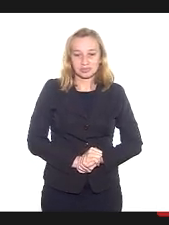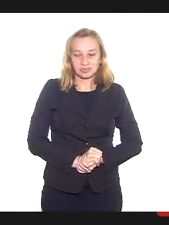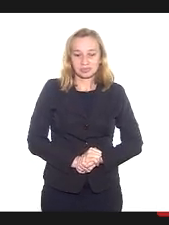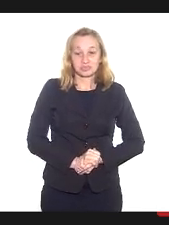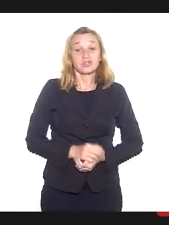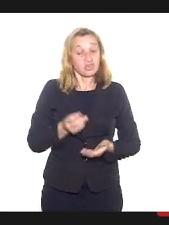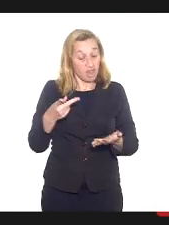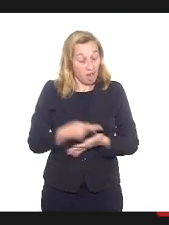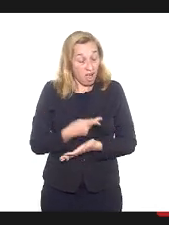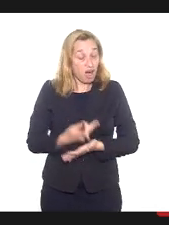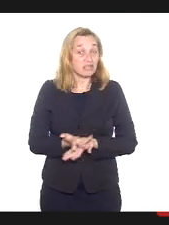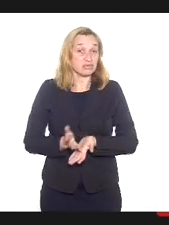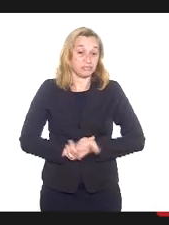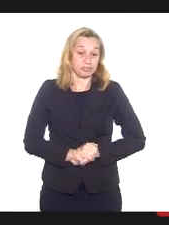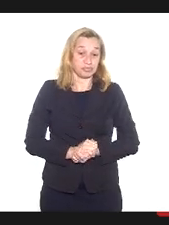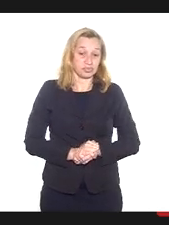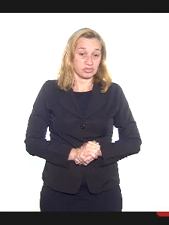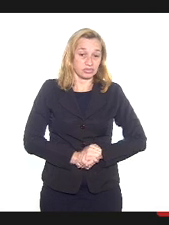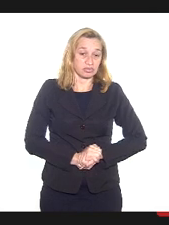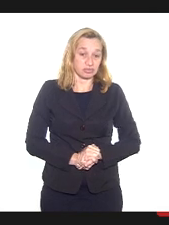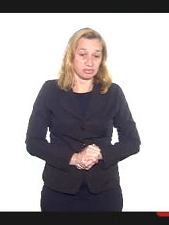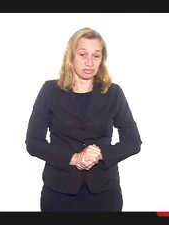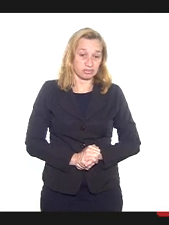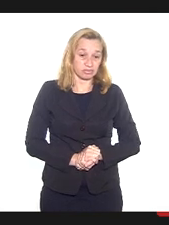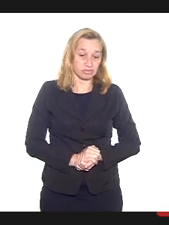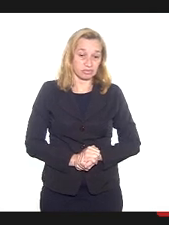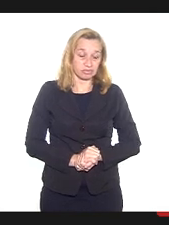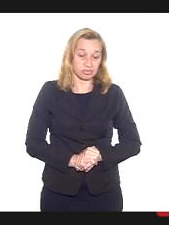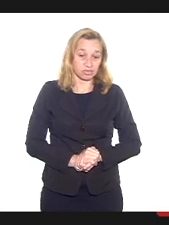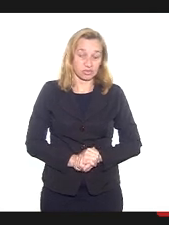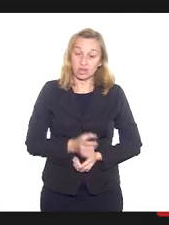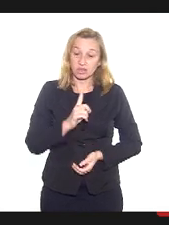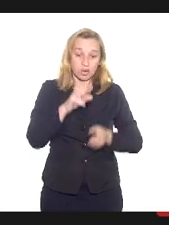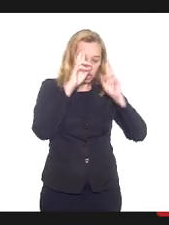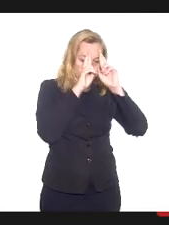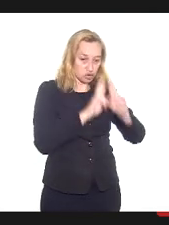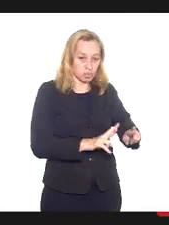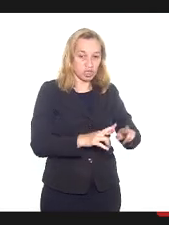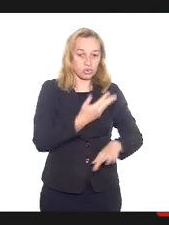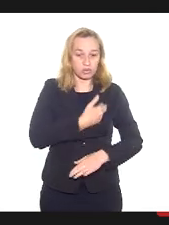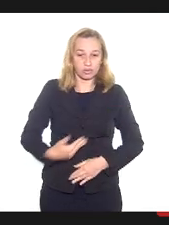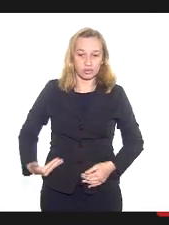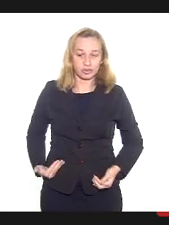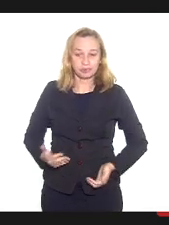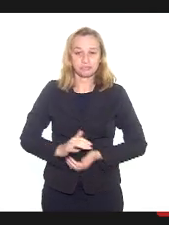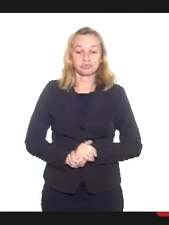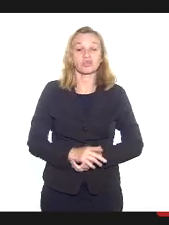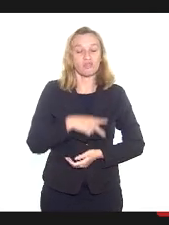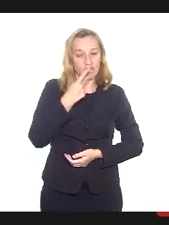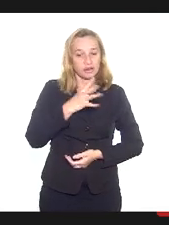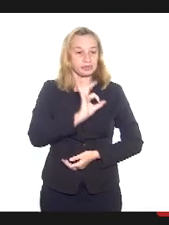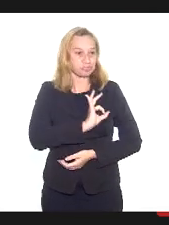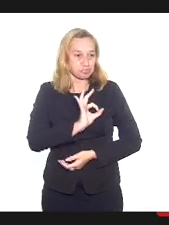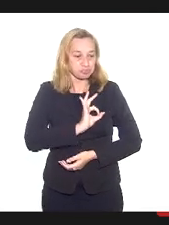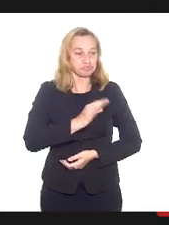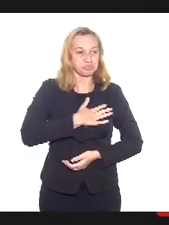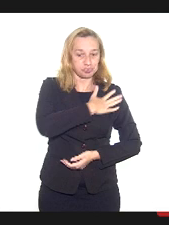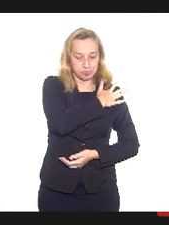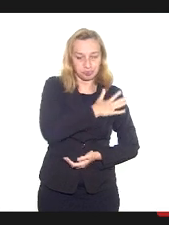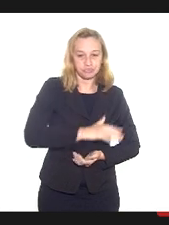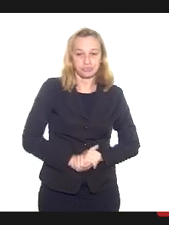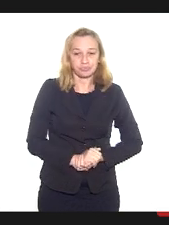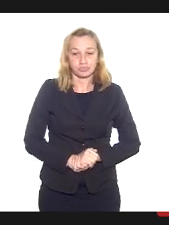institucional total em nome da fé. Não respeito a autoridade, digo que os policiais civis e militares em sua